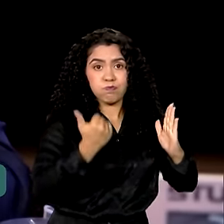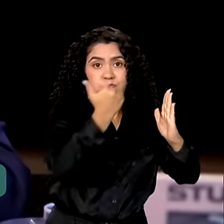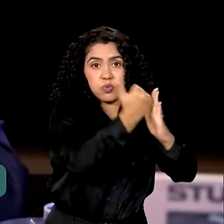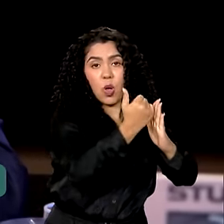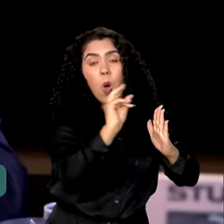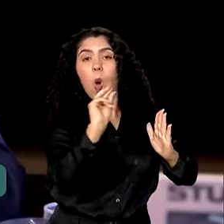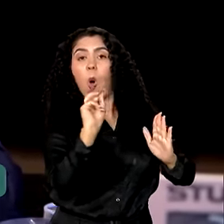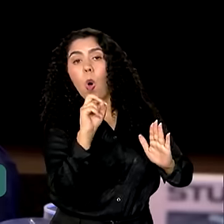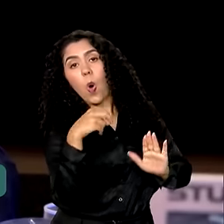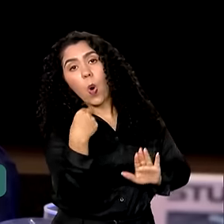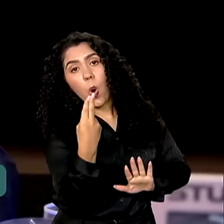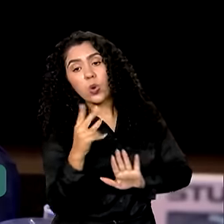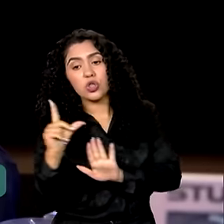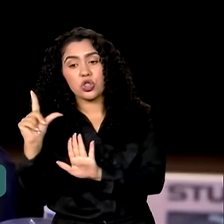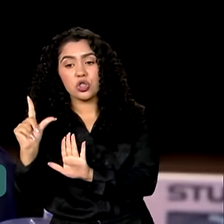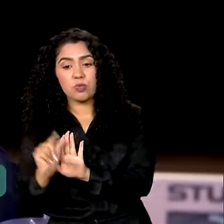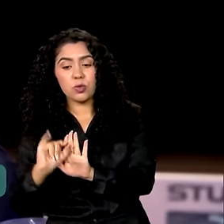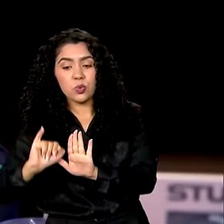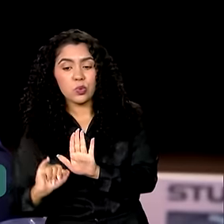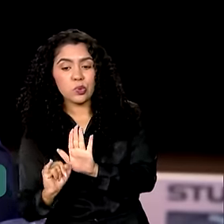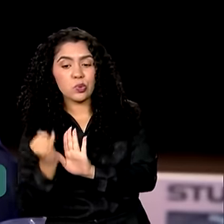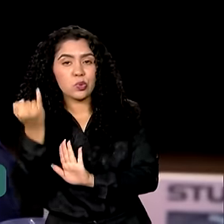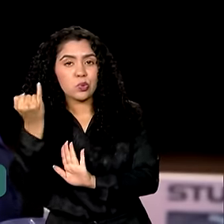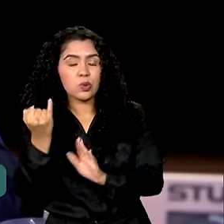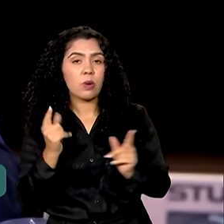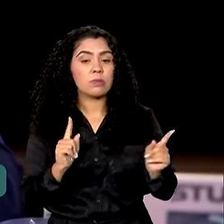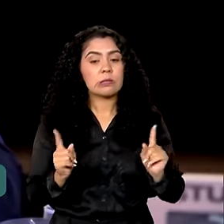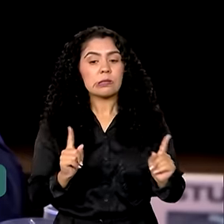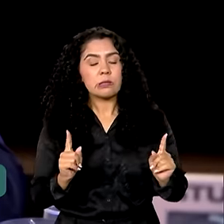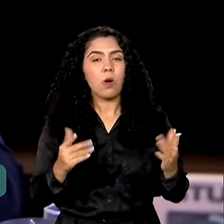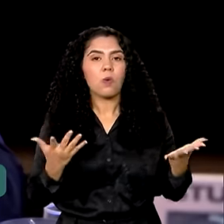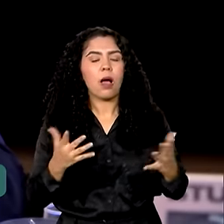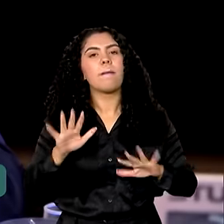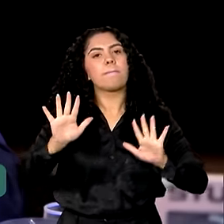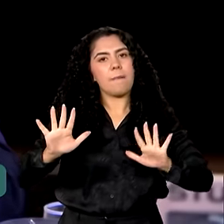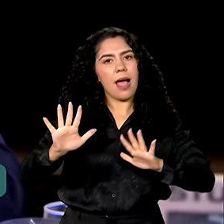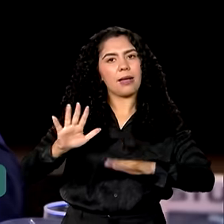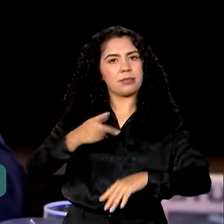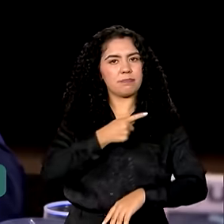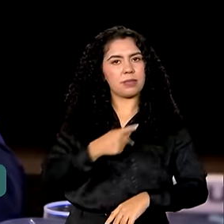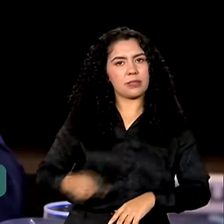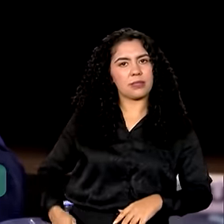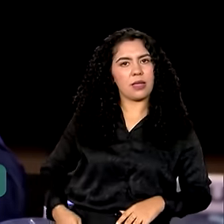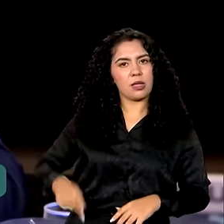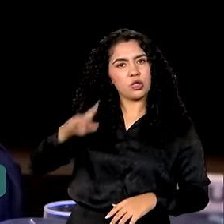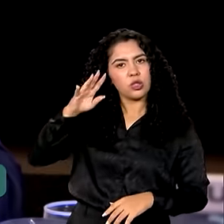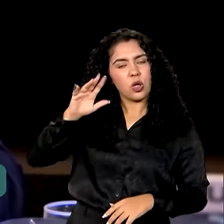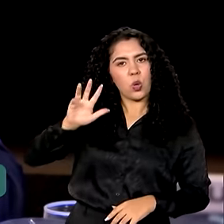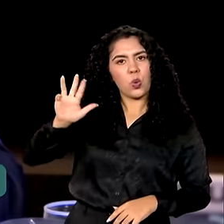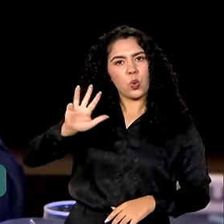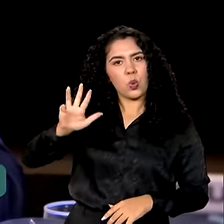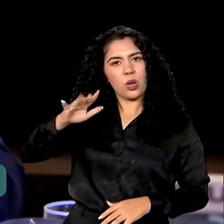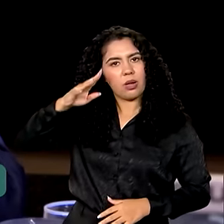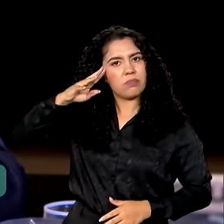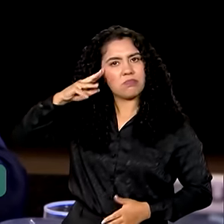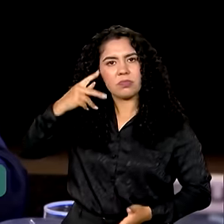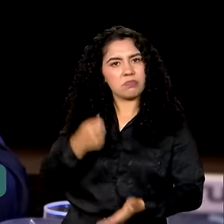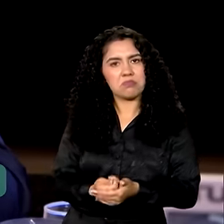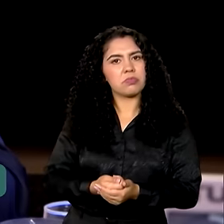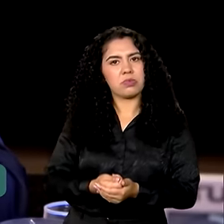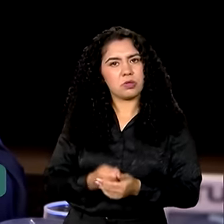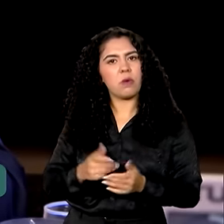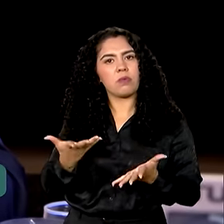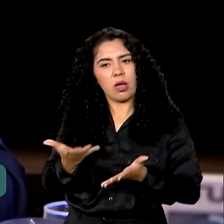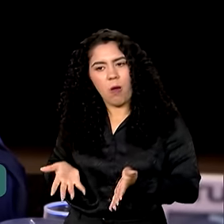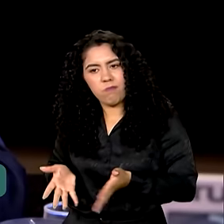diminuiríamos os juros para a produção de alimentos. E o presidente Lula resolveu positivamente para as duas perguntas. Ele